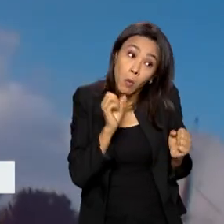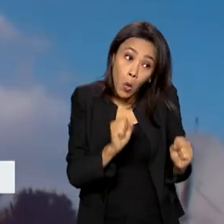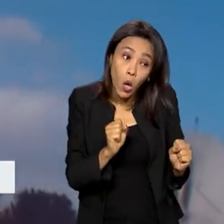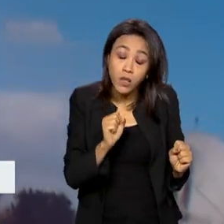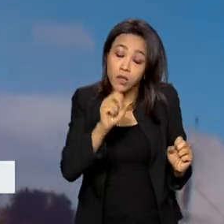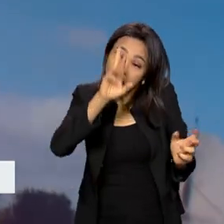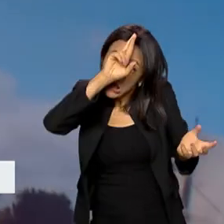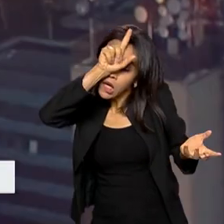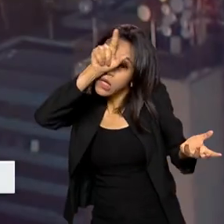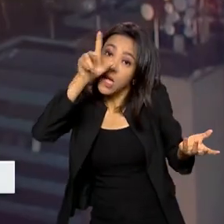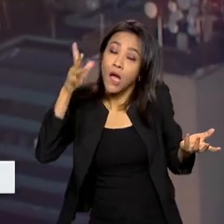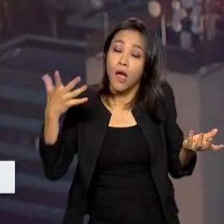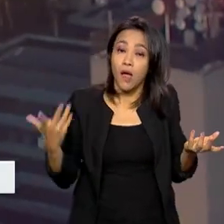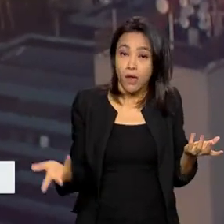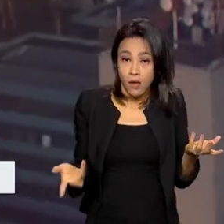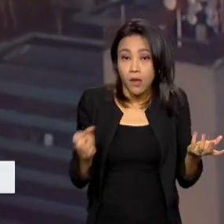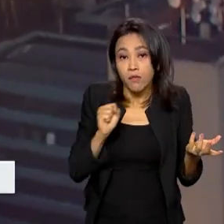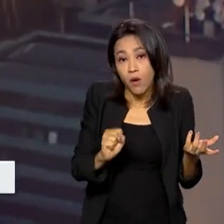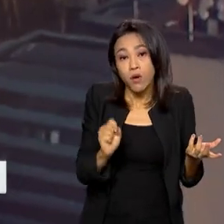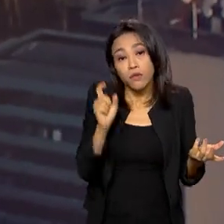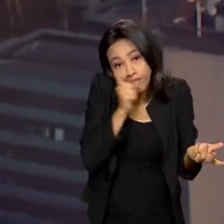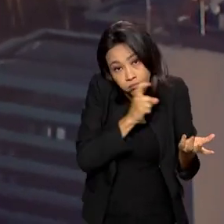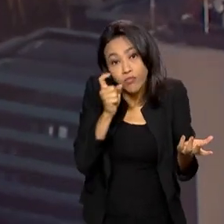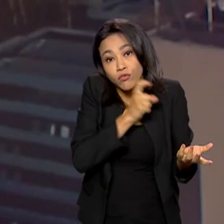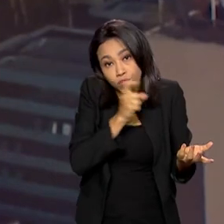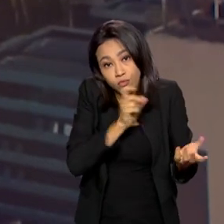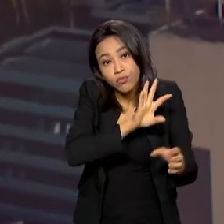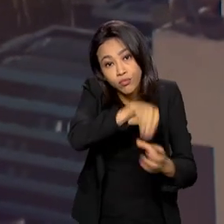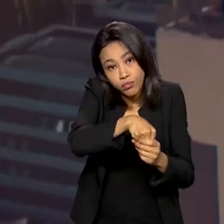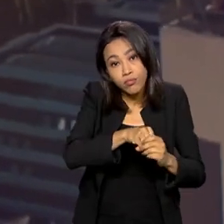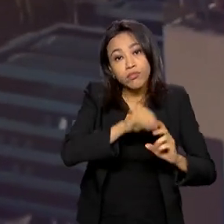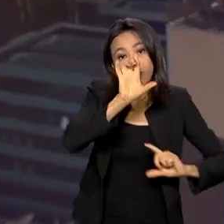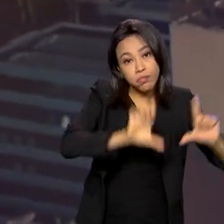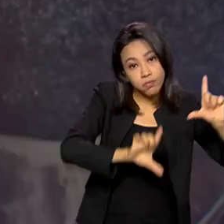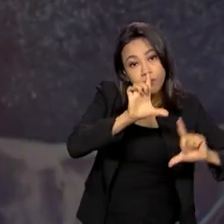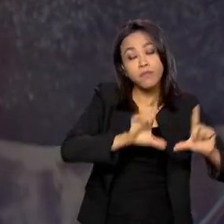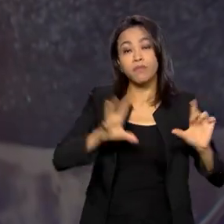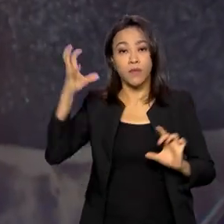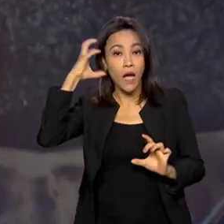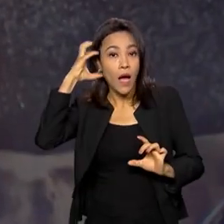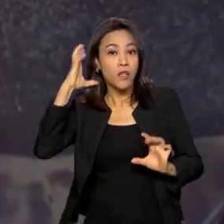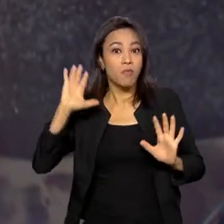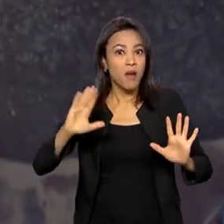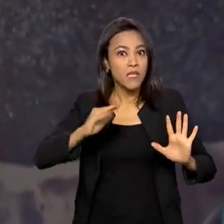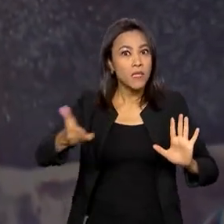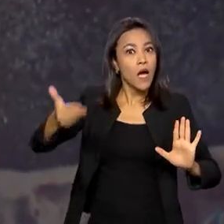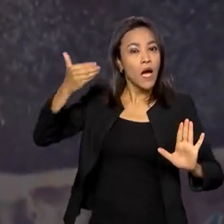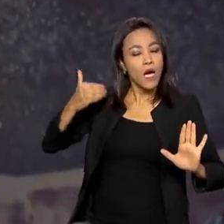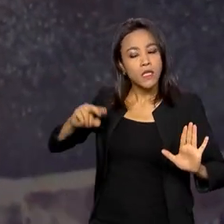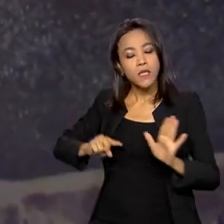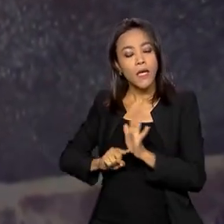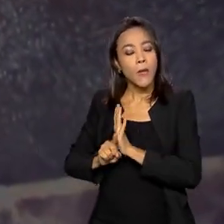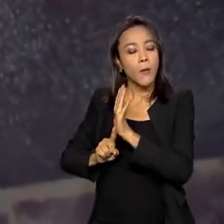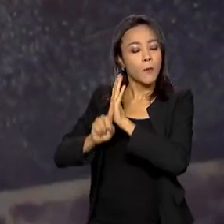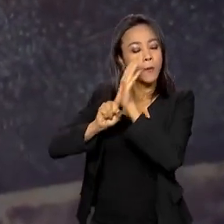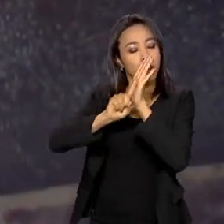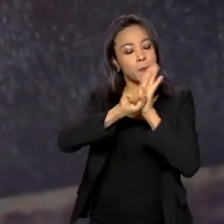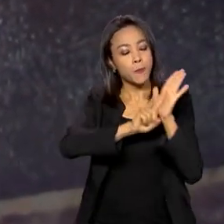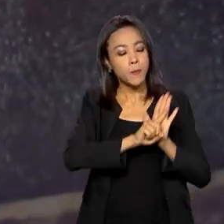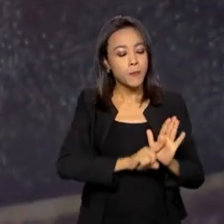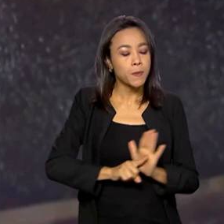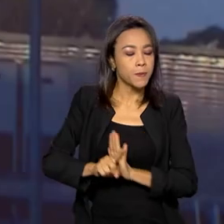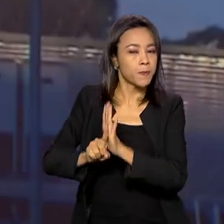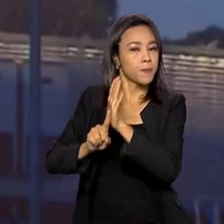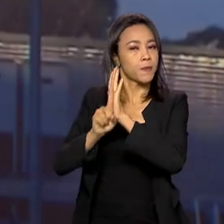se equivocar, ou até, eventualmente, mentir no meio de comunicação. Mas isso tudo é rastreável. Existem todos os processos de